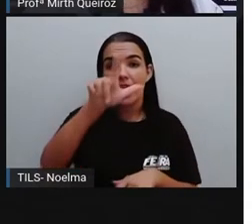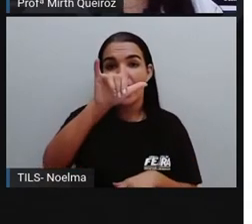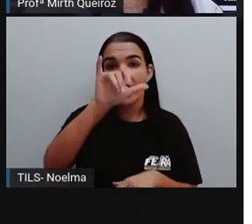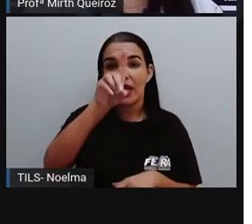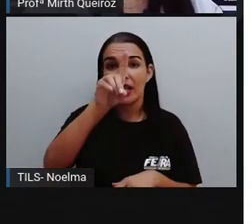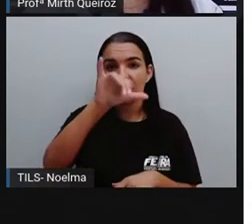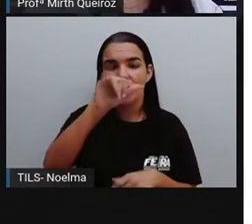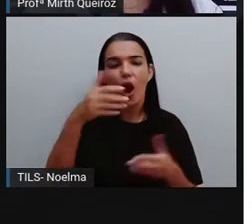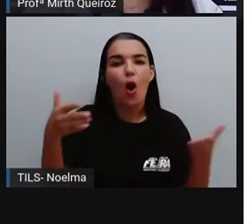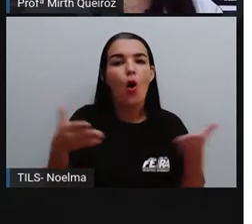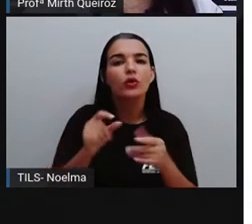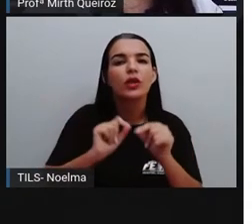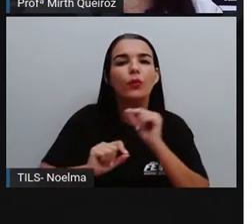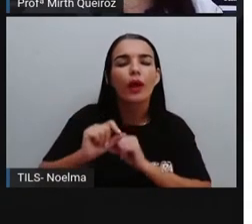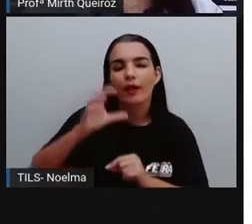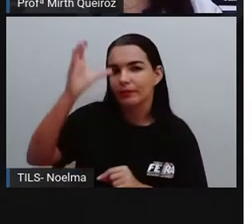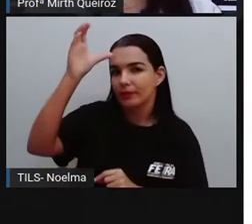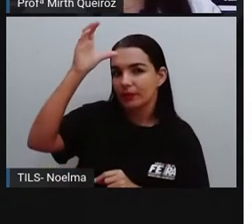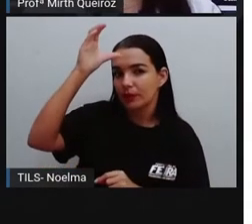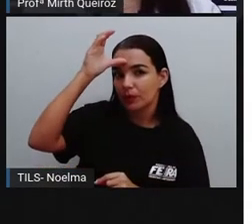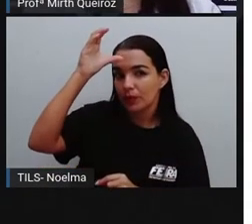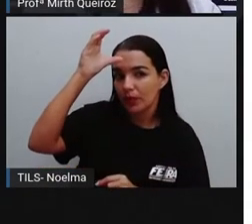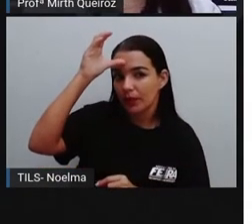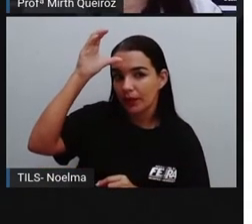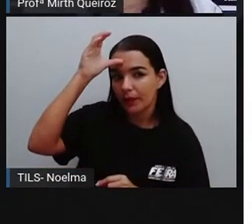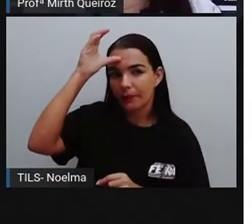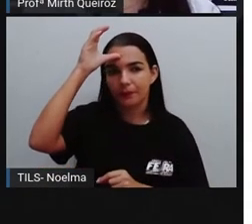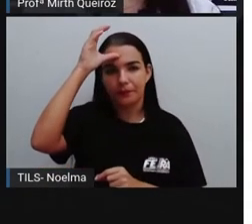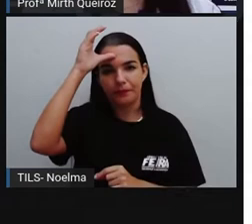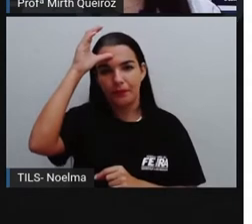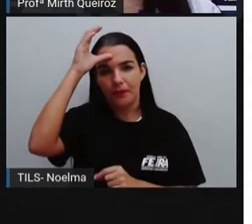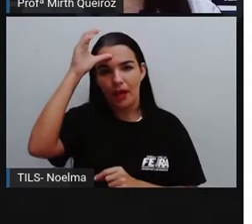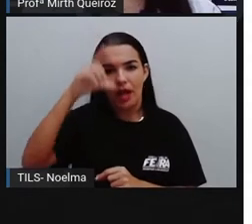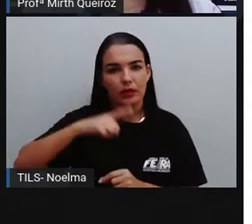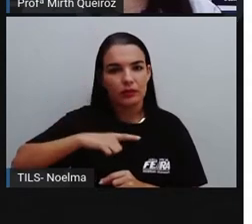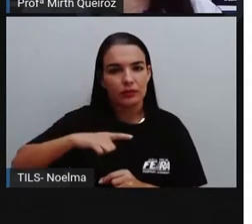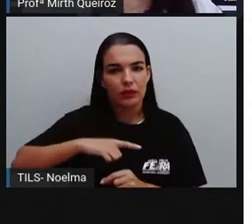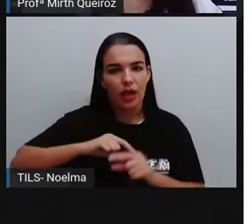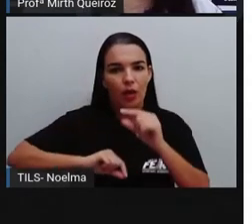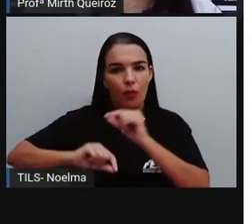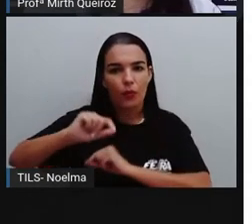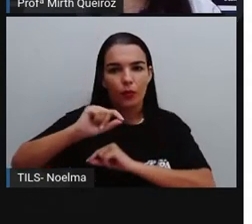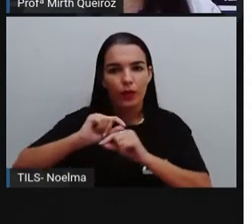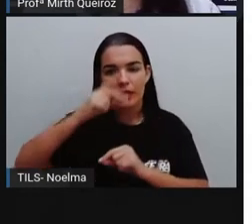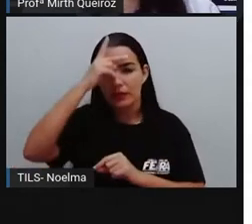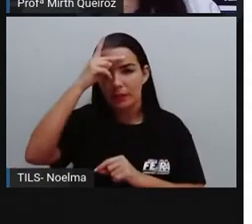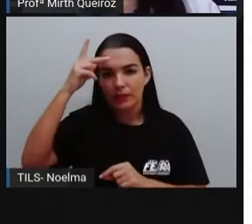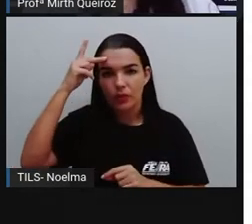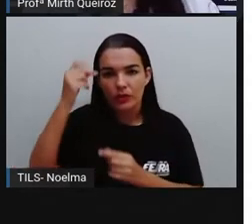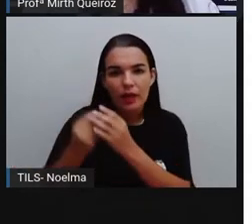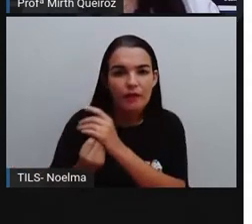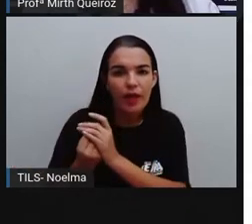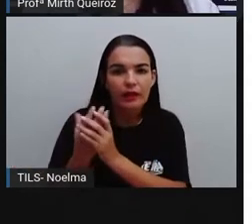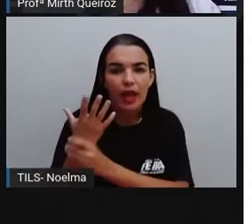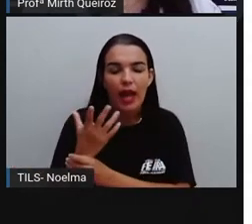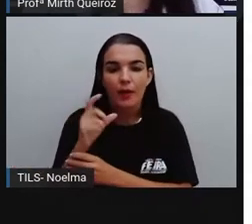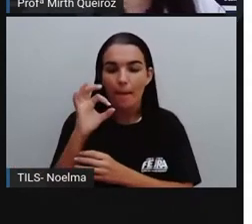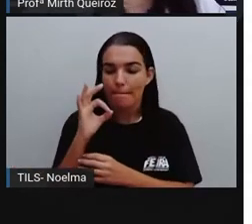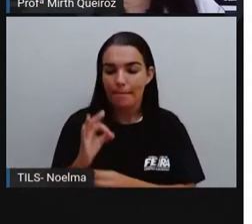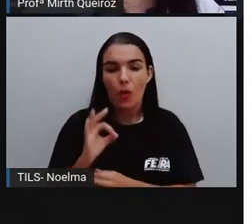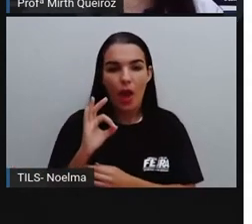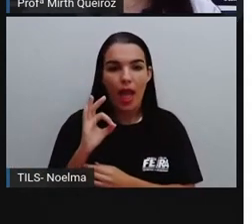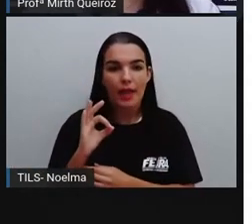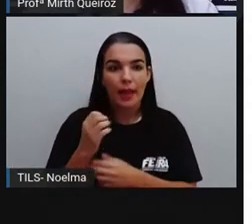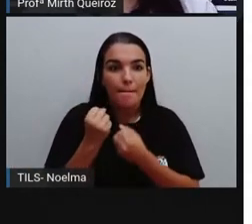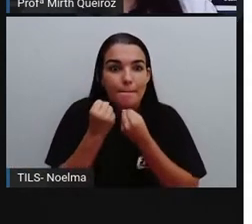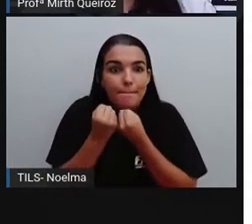inventaram a moeda moderna com pesos e tamanhos e valores diferentes. Então, se é uma moeda mais pesada, teria